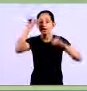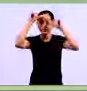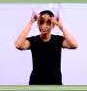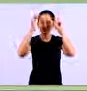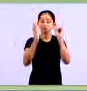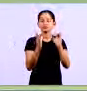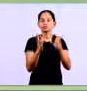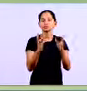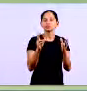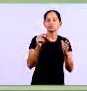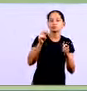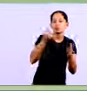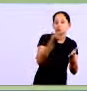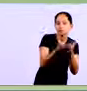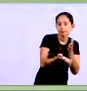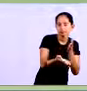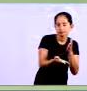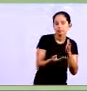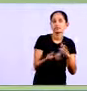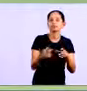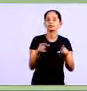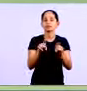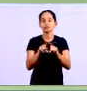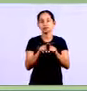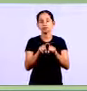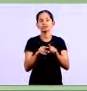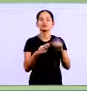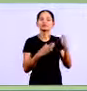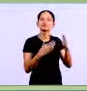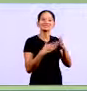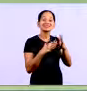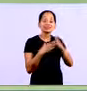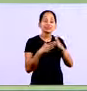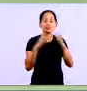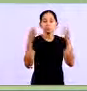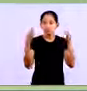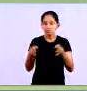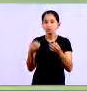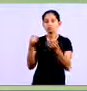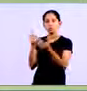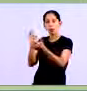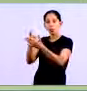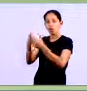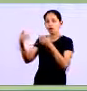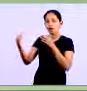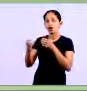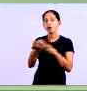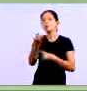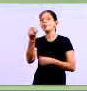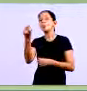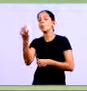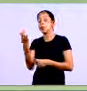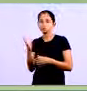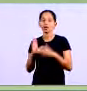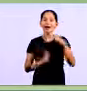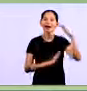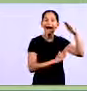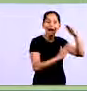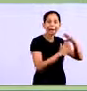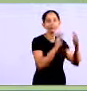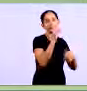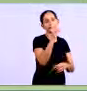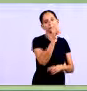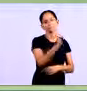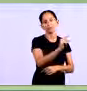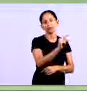proteger a empresa contra incerteza na demanda e no tempo de ressuprimentos ou seja muitas vezes você pode estar